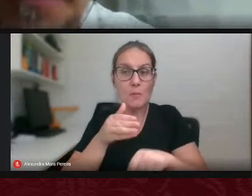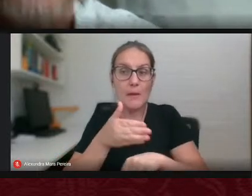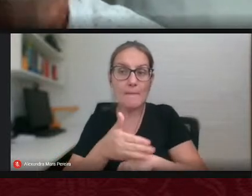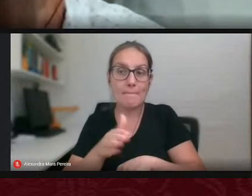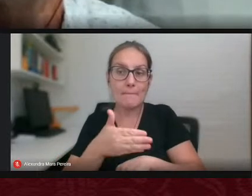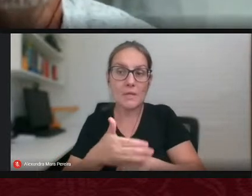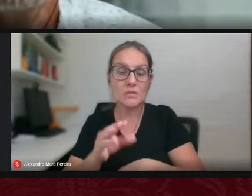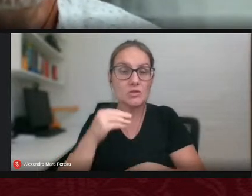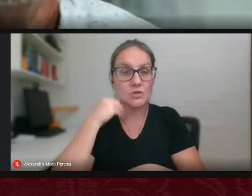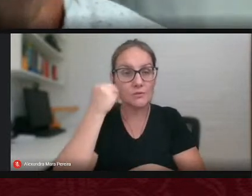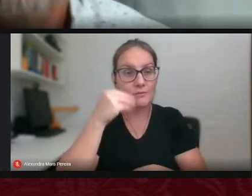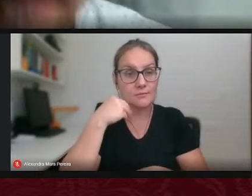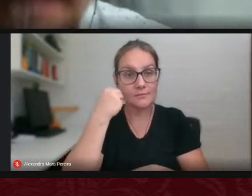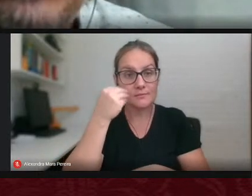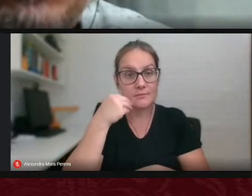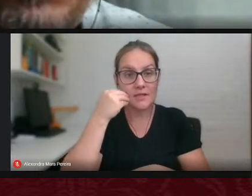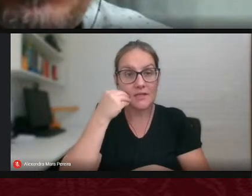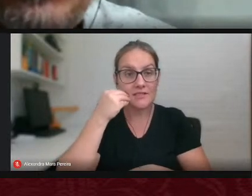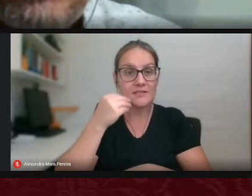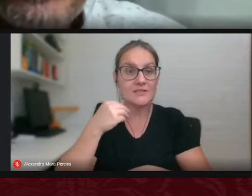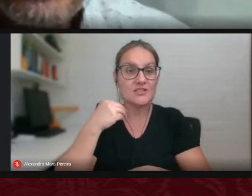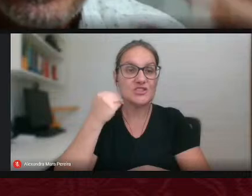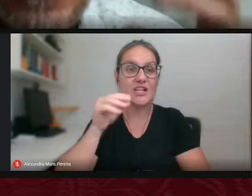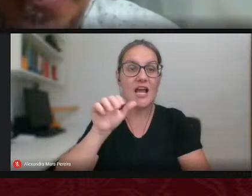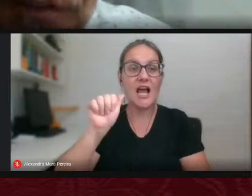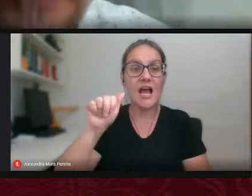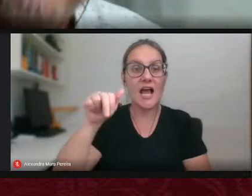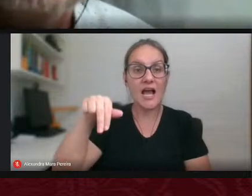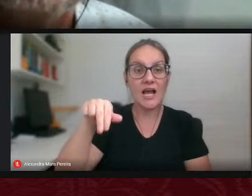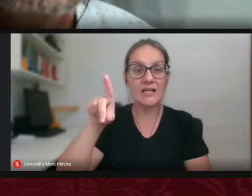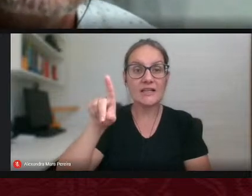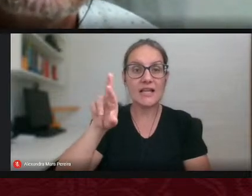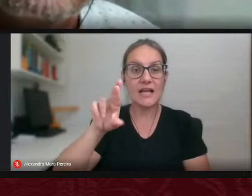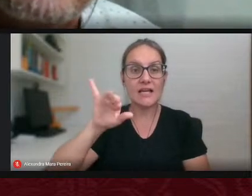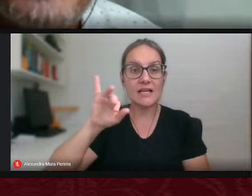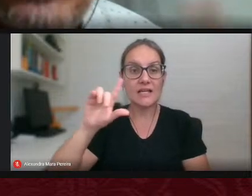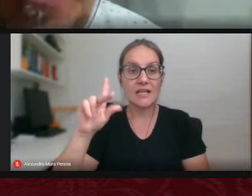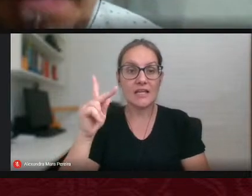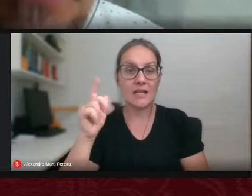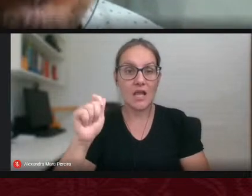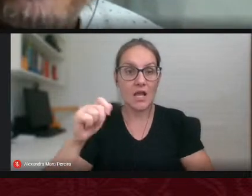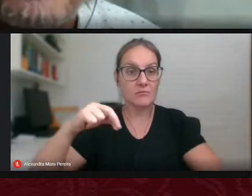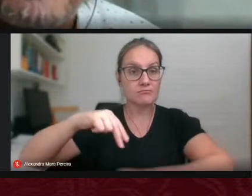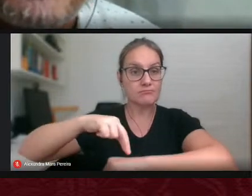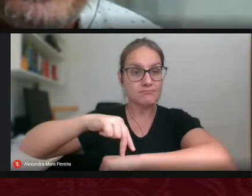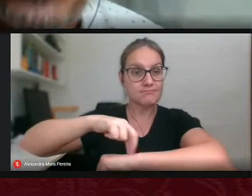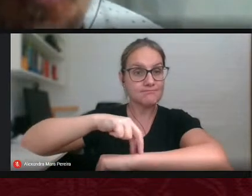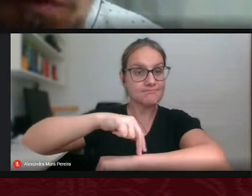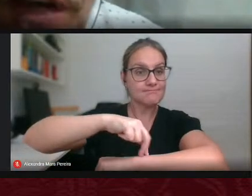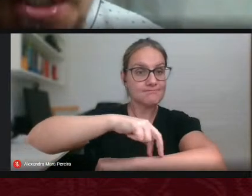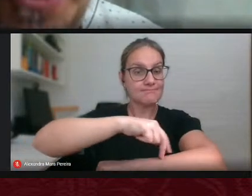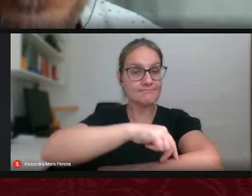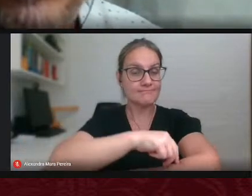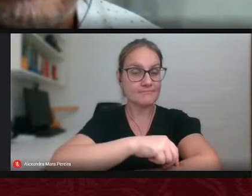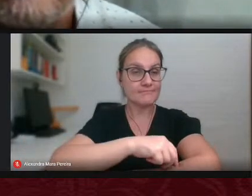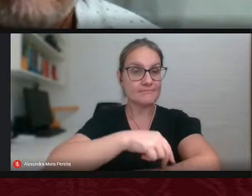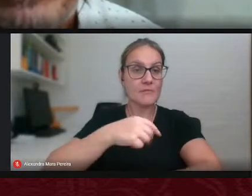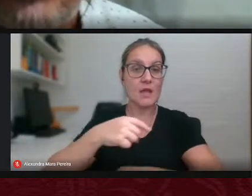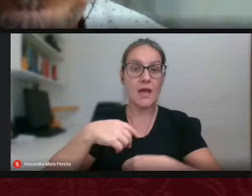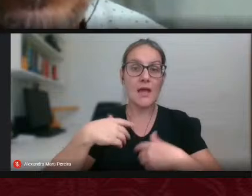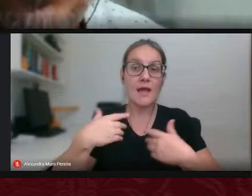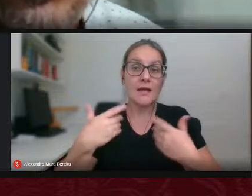experiência andarilha assim eu termino esse convite